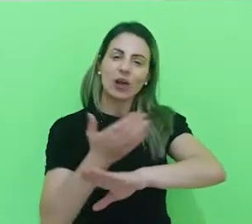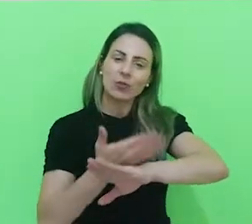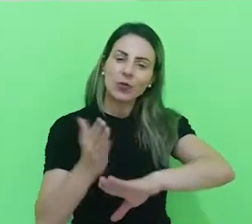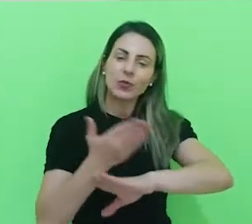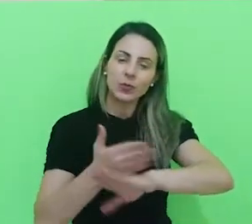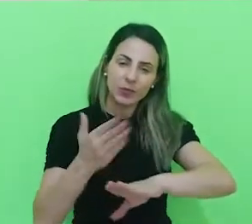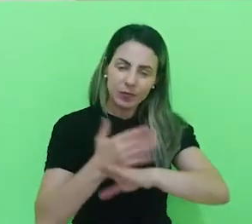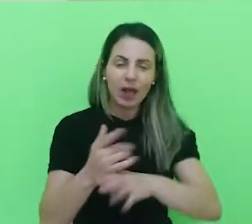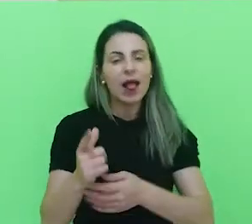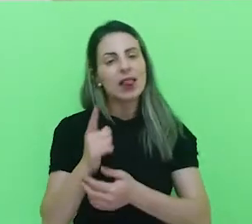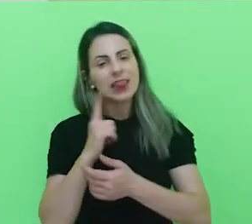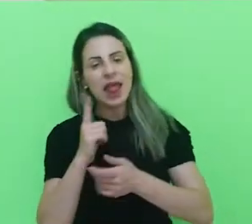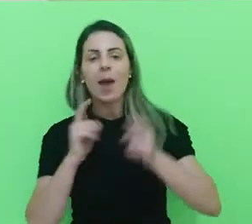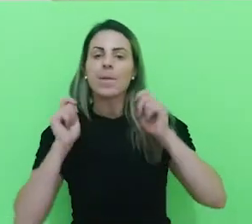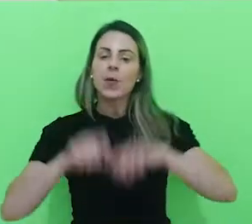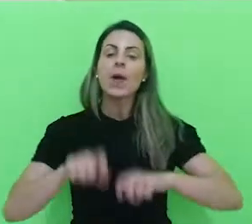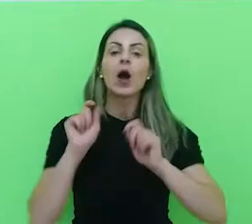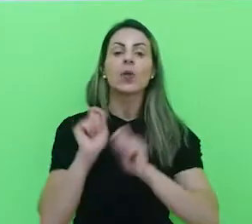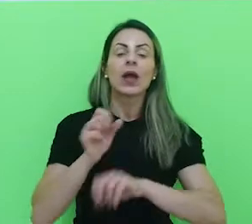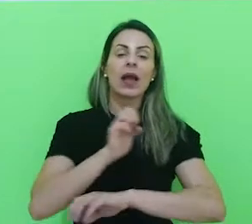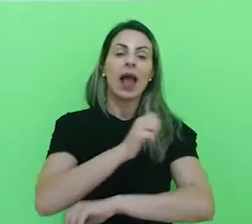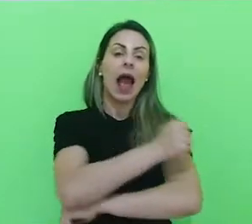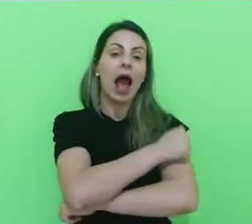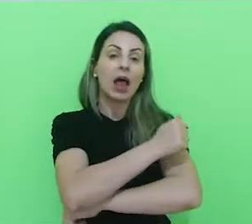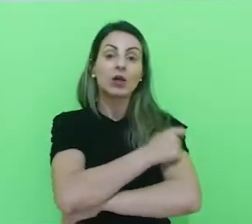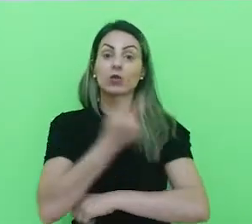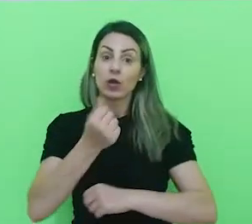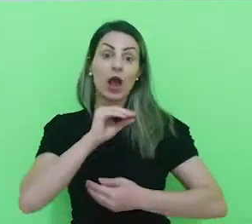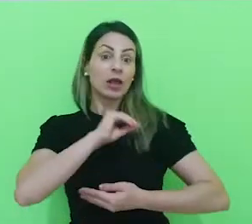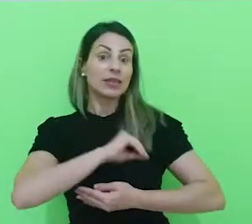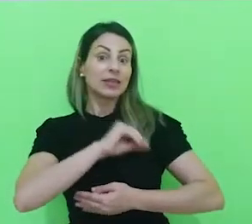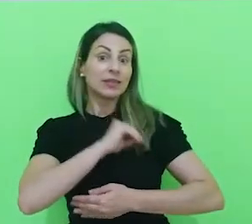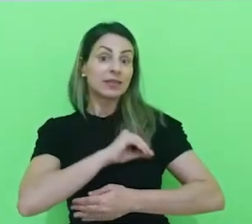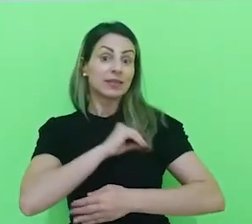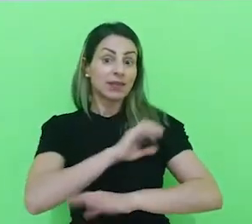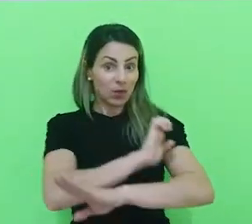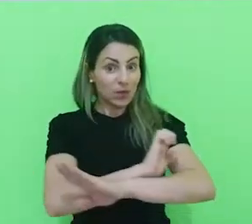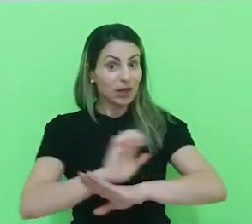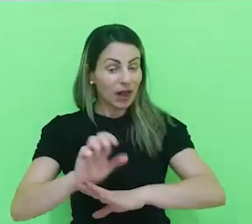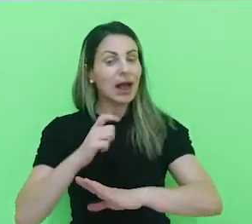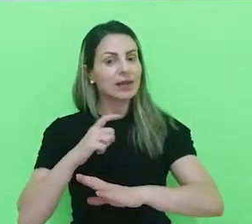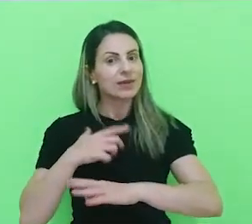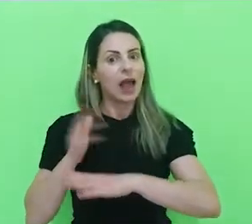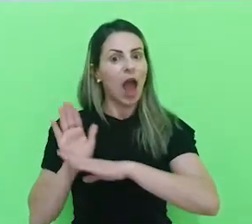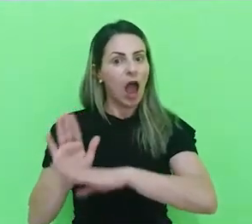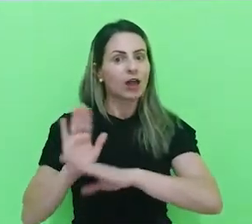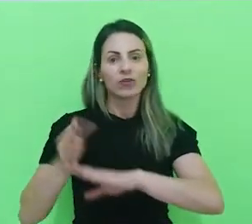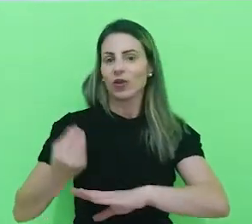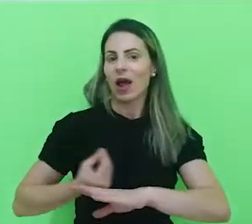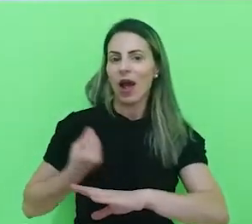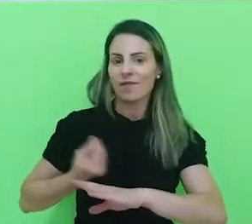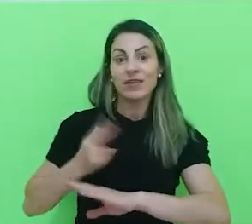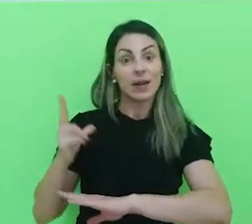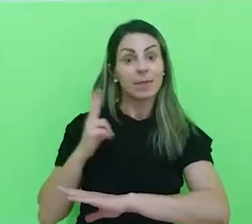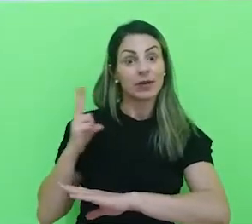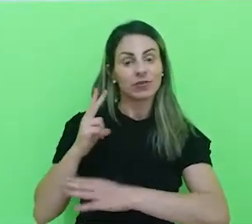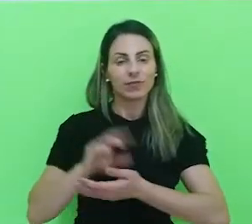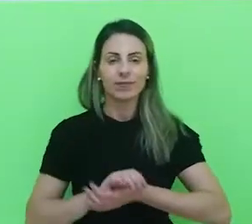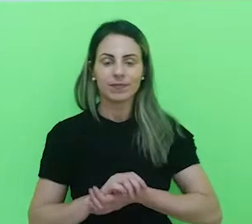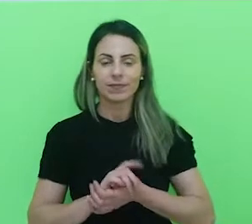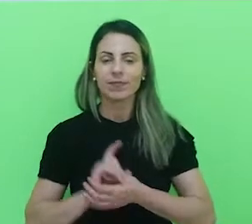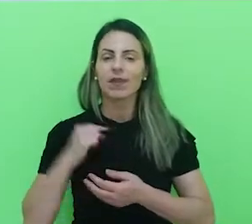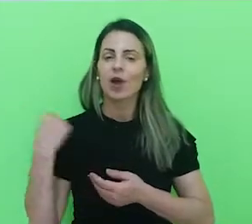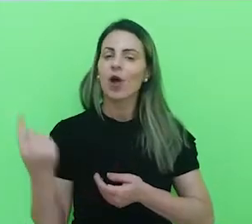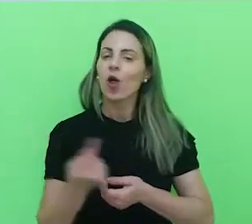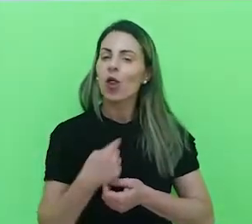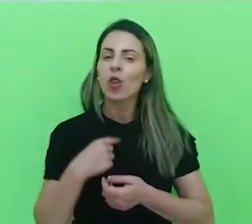casos, inclusive, tem alunos até com estágio remunerado, isso tem ajudado bastante a vida deles. O que a gente pretende aqui